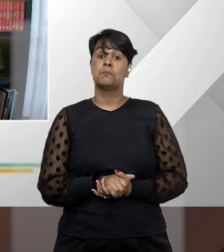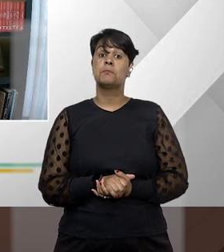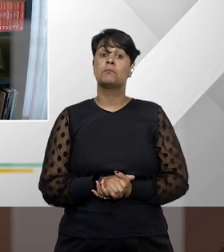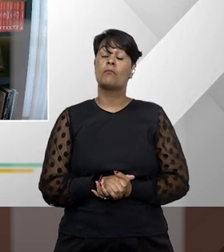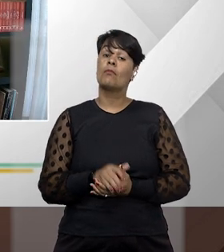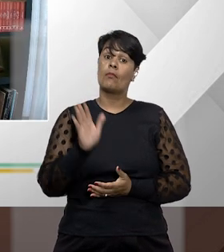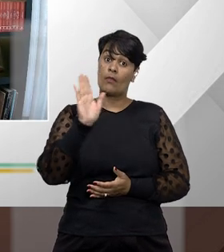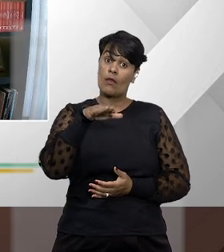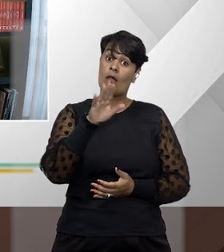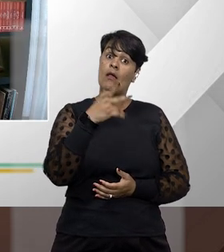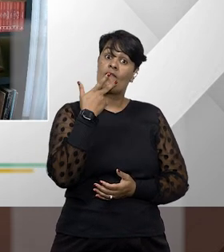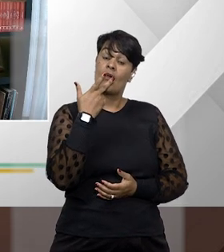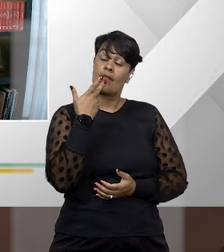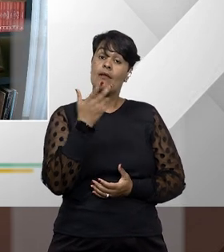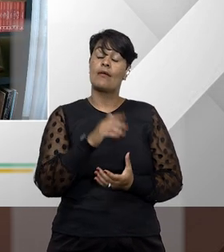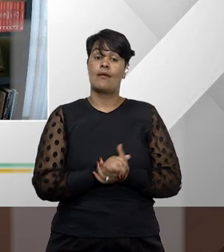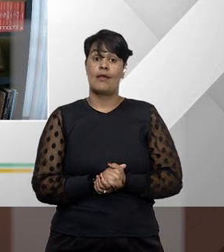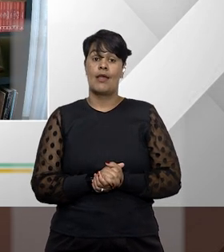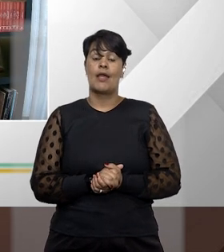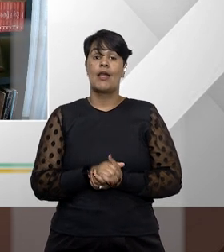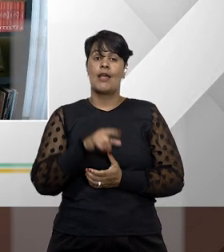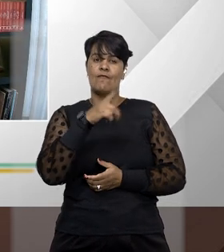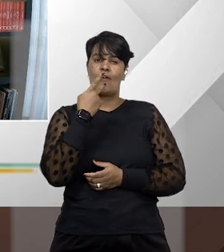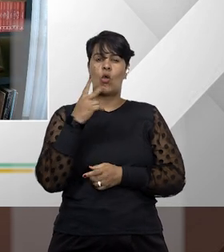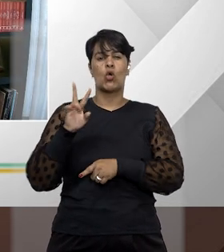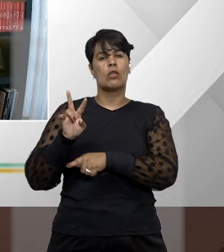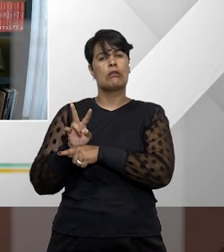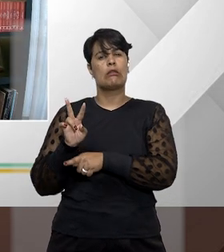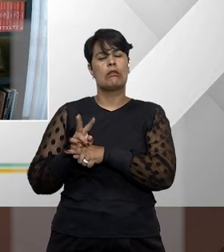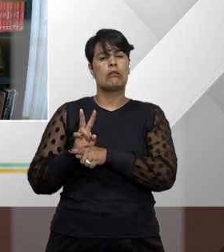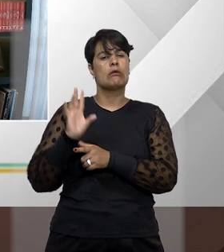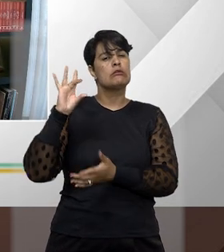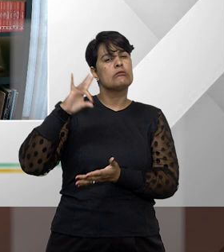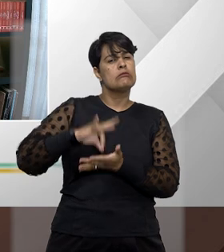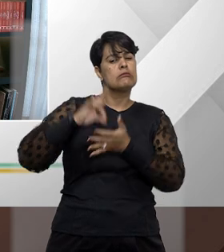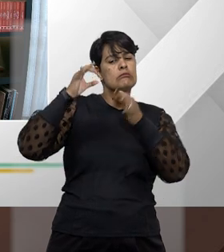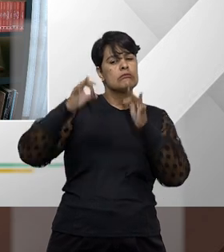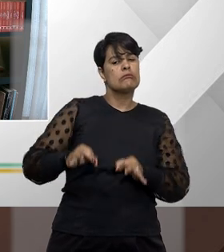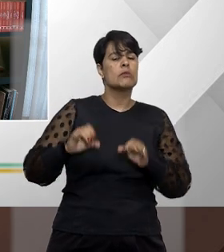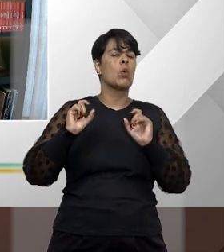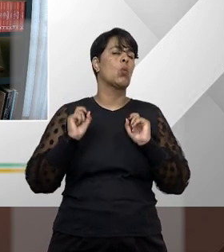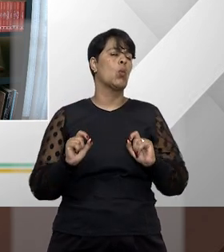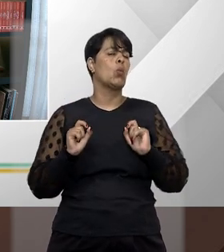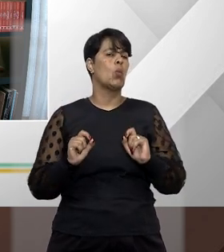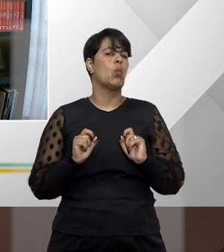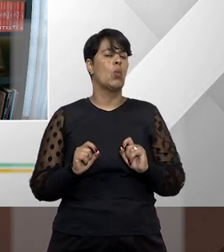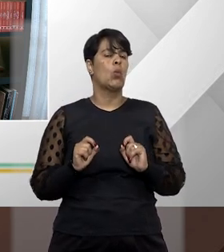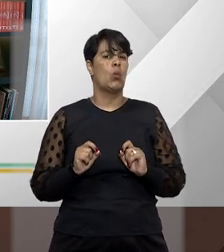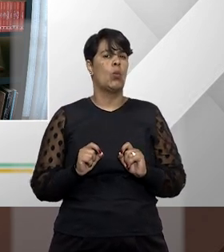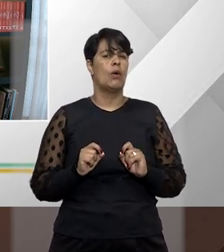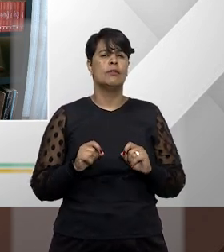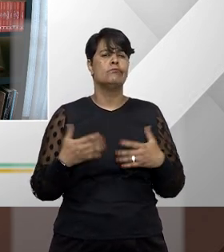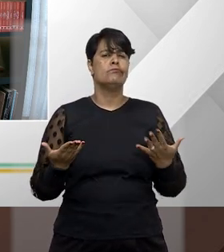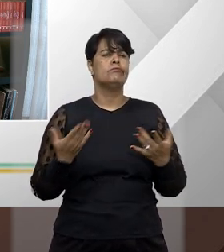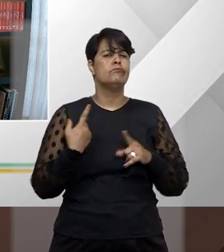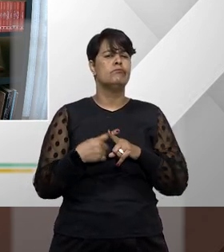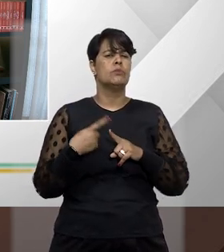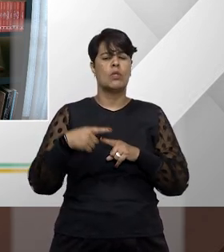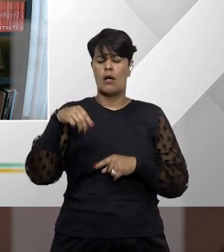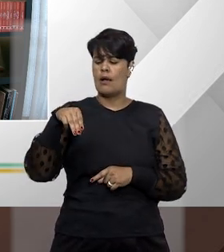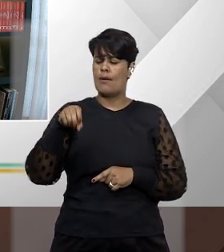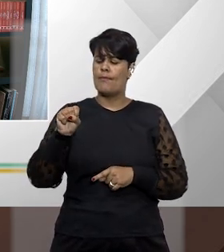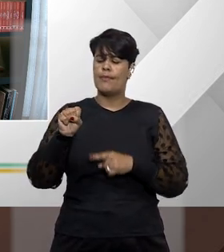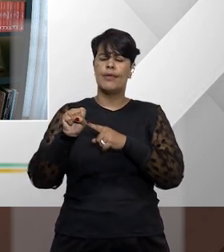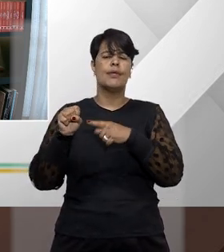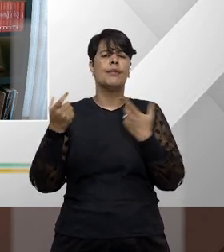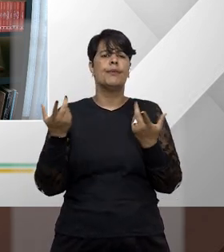professor Diego aí falou, o professor Ailton, sobre tutelar o direito líquido e certo. Mas, de um modo geral, então, para que serve o Mandado